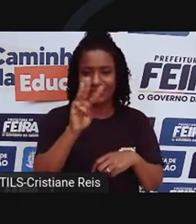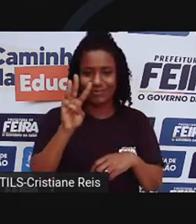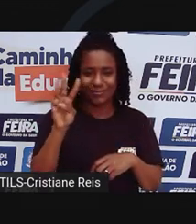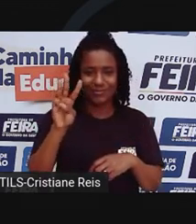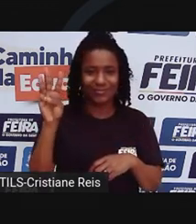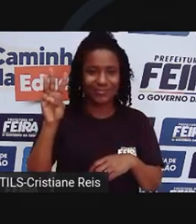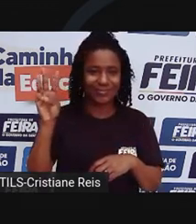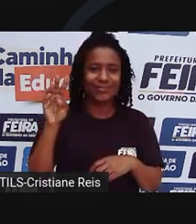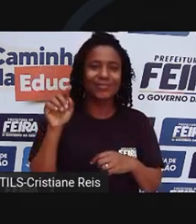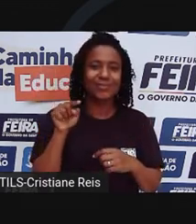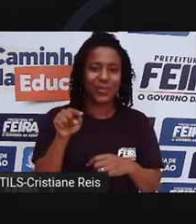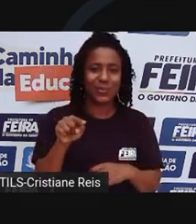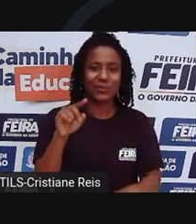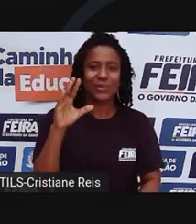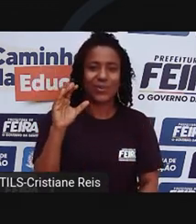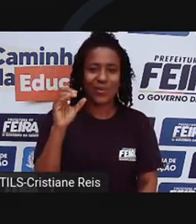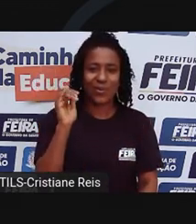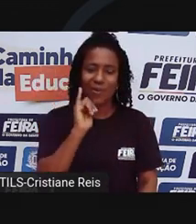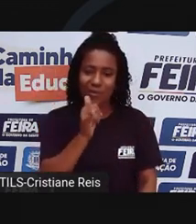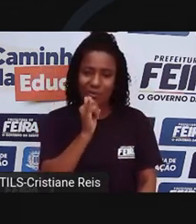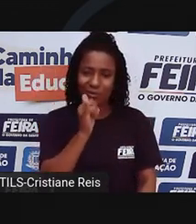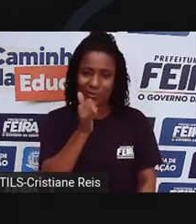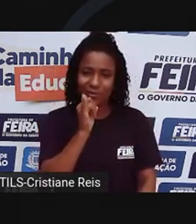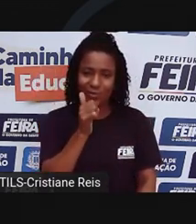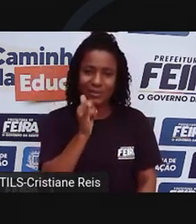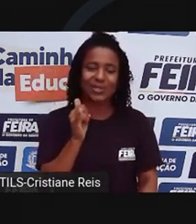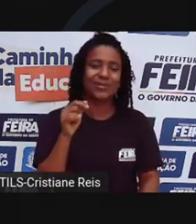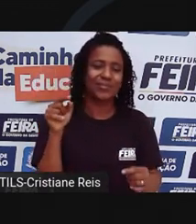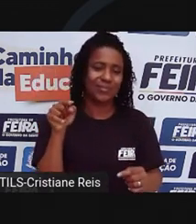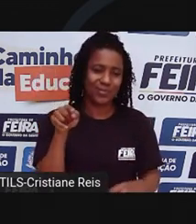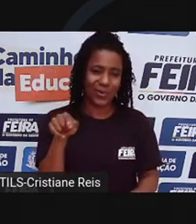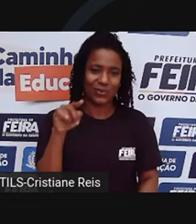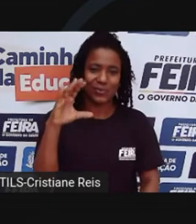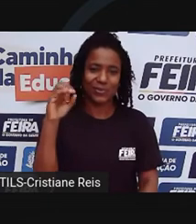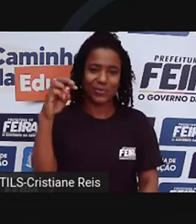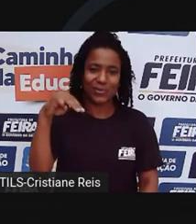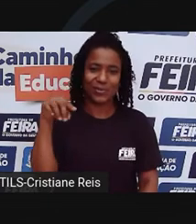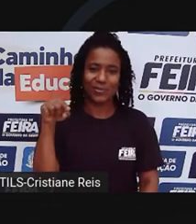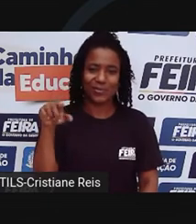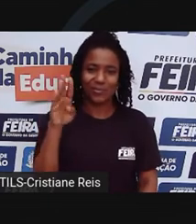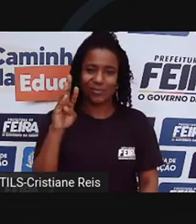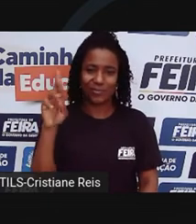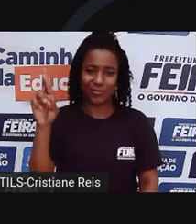.contacontos.com.br